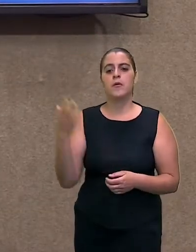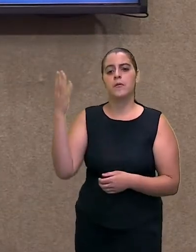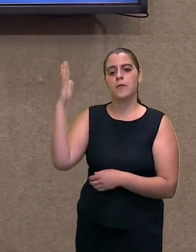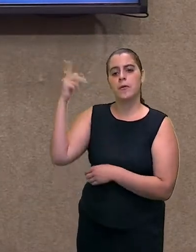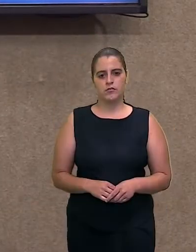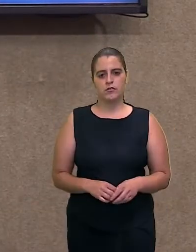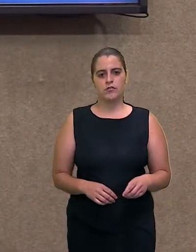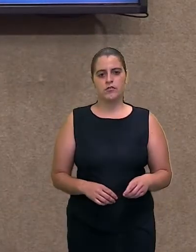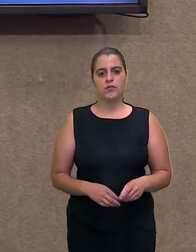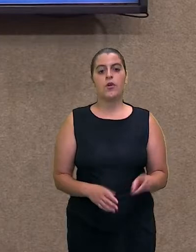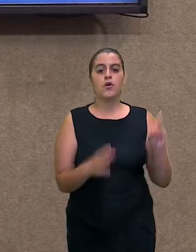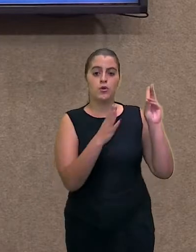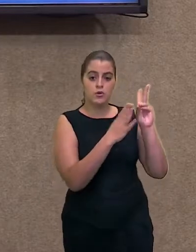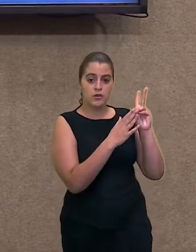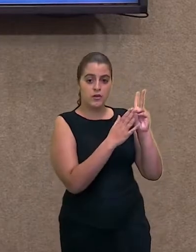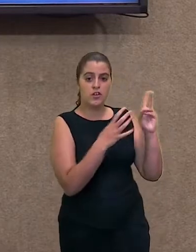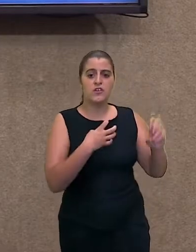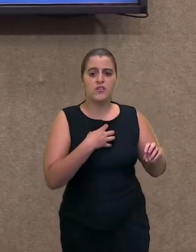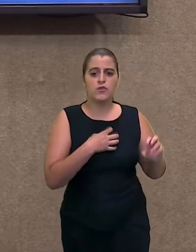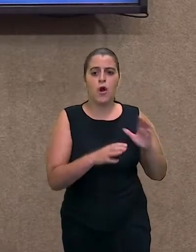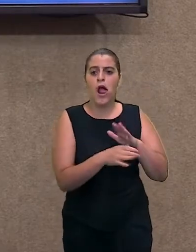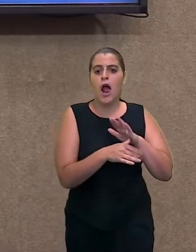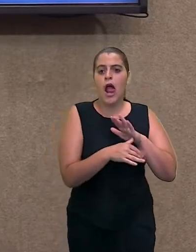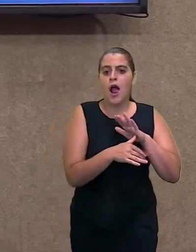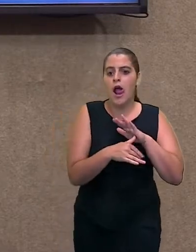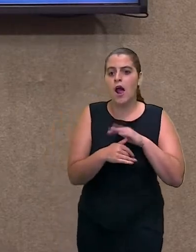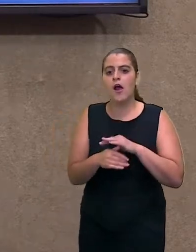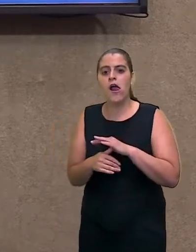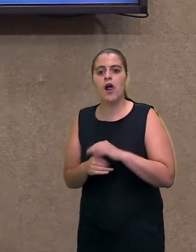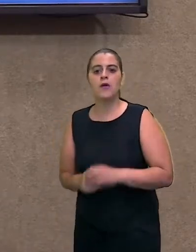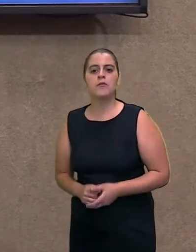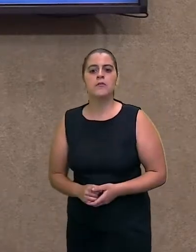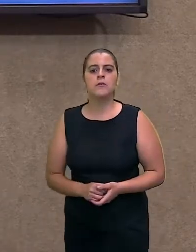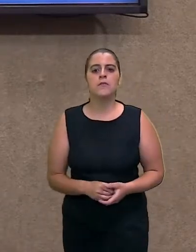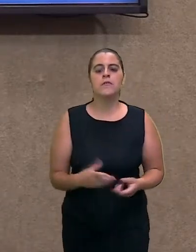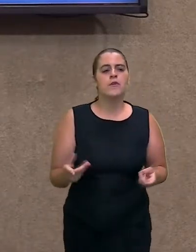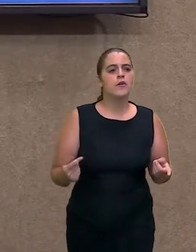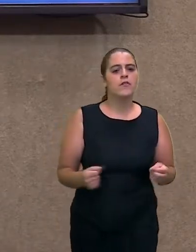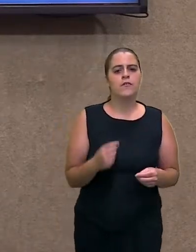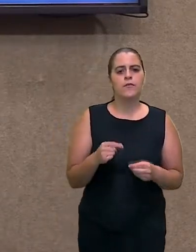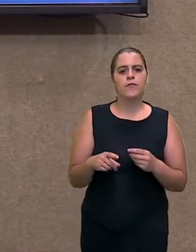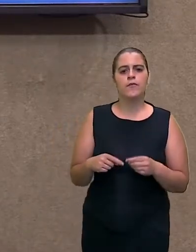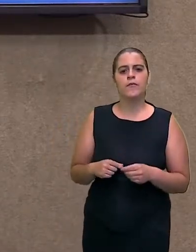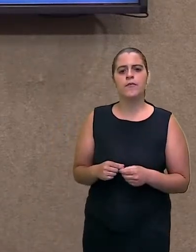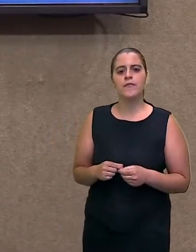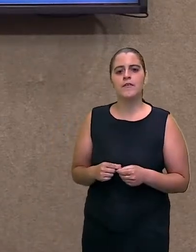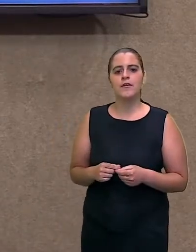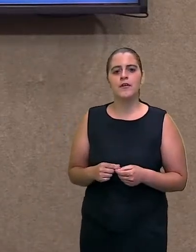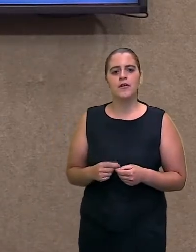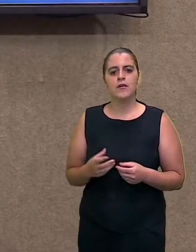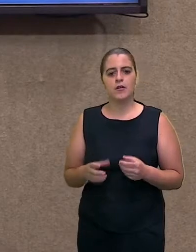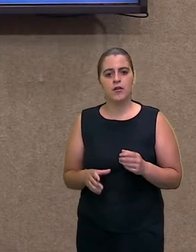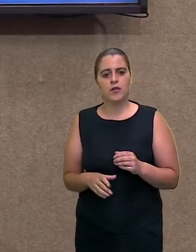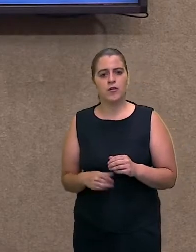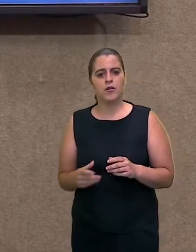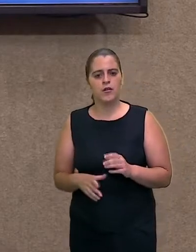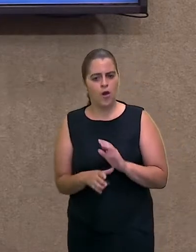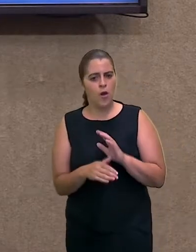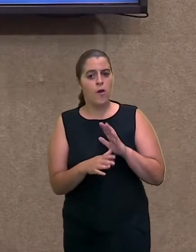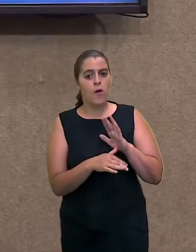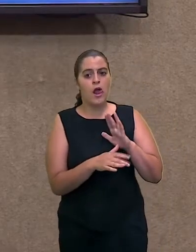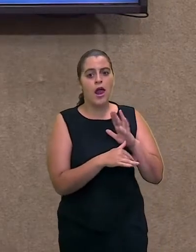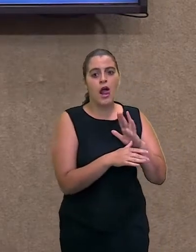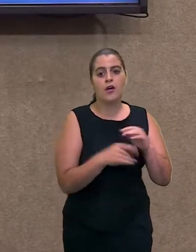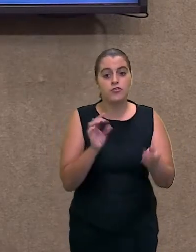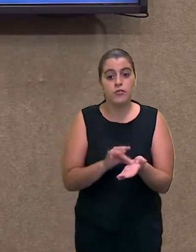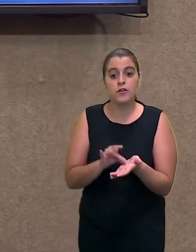-brasil. E com isso, os índios se sentiram explorados, né? E explorados mesmo.